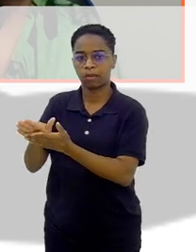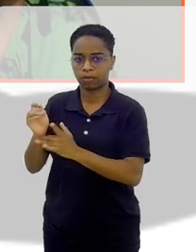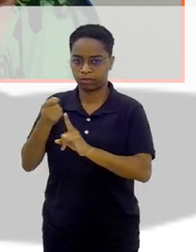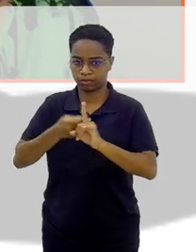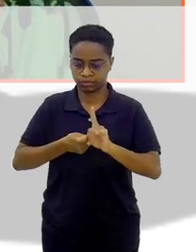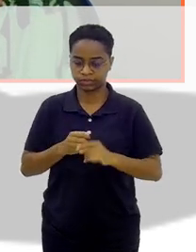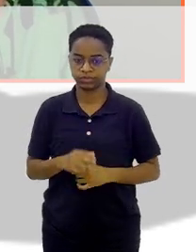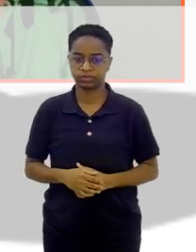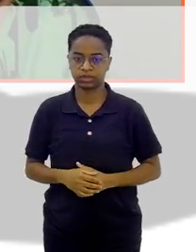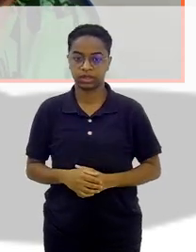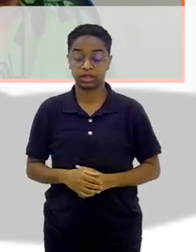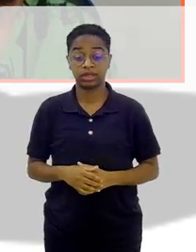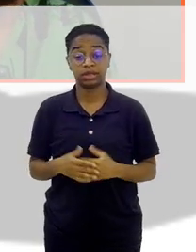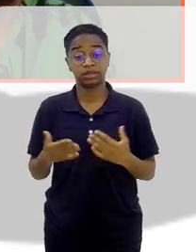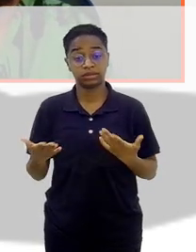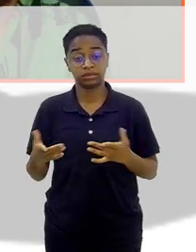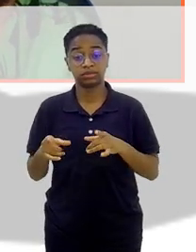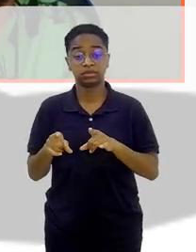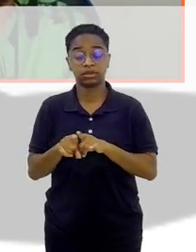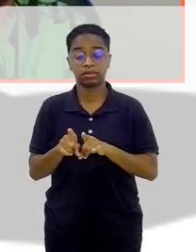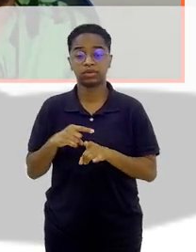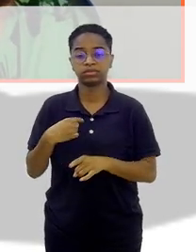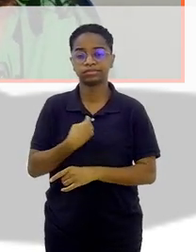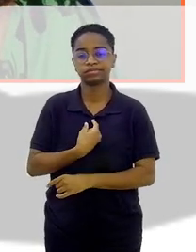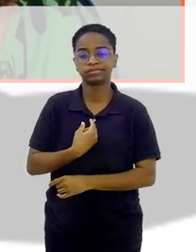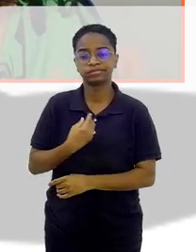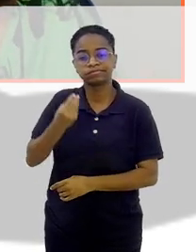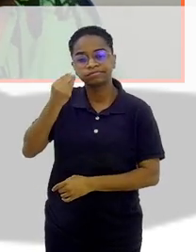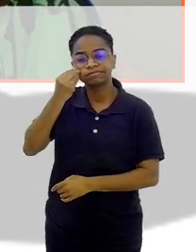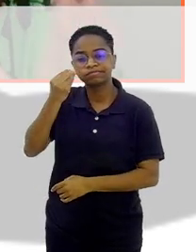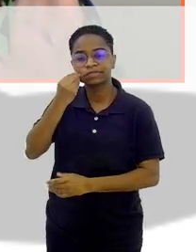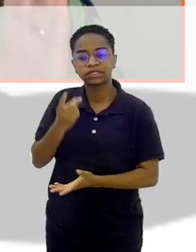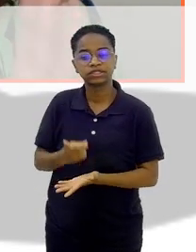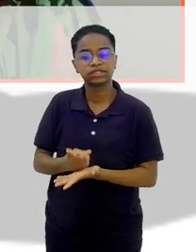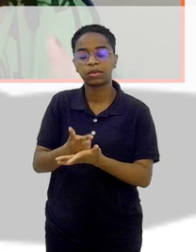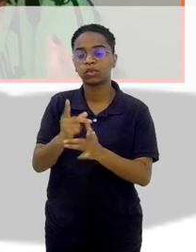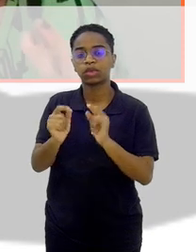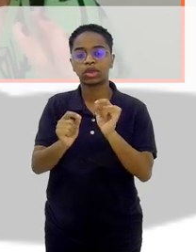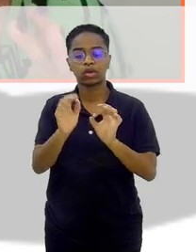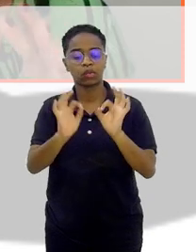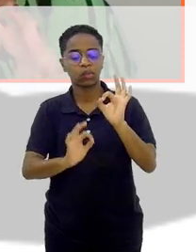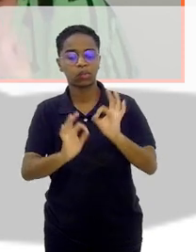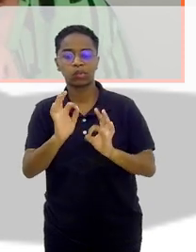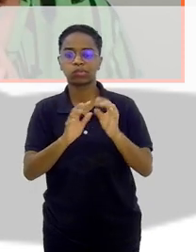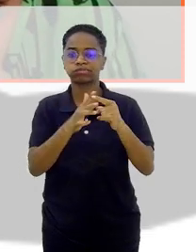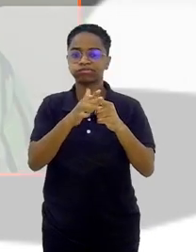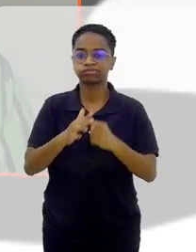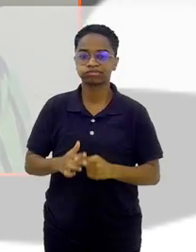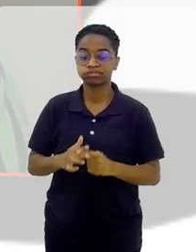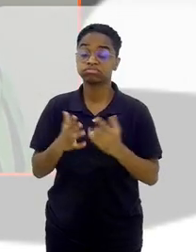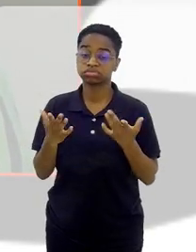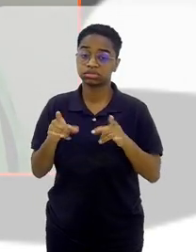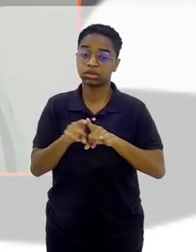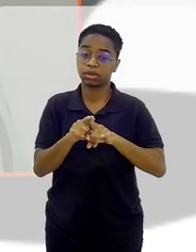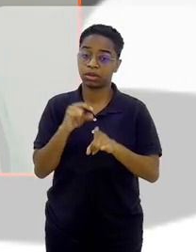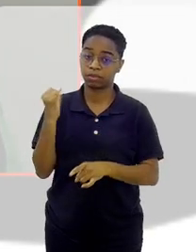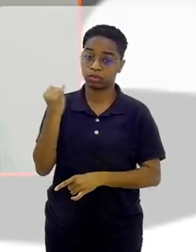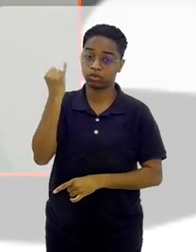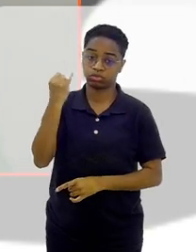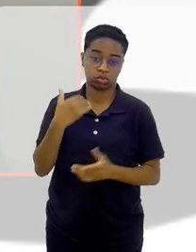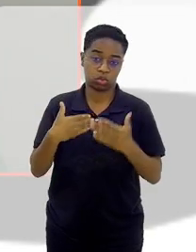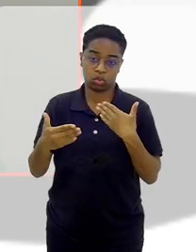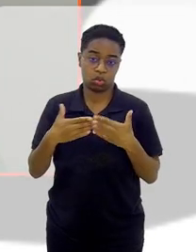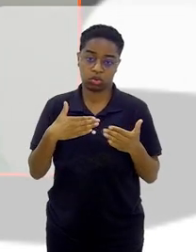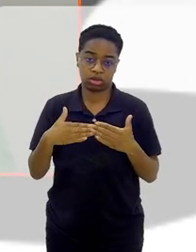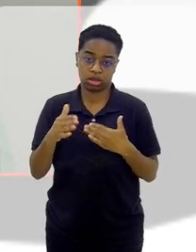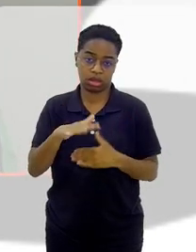E a gente procura sempre pensar, formatar, isso é muito importante, qualquer que seja o